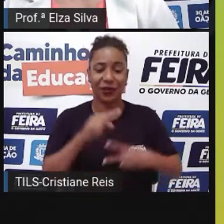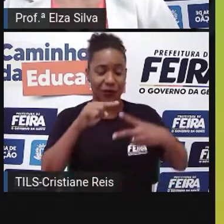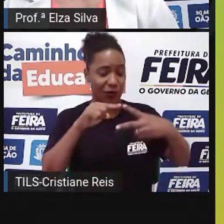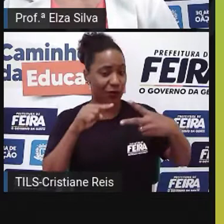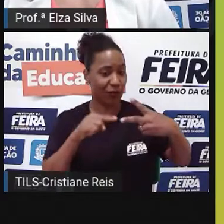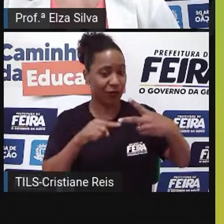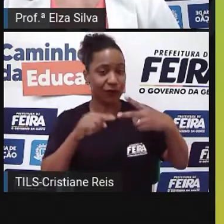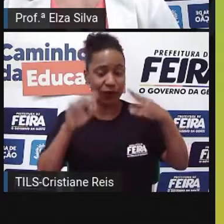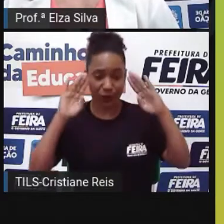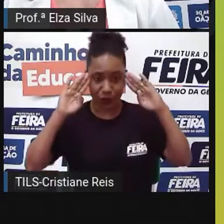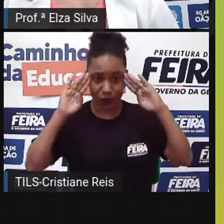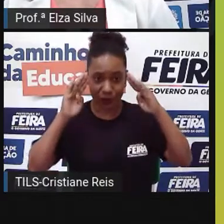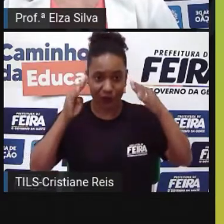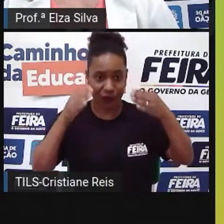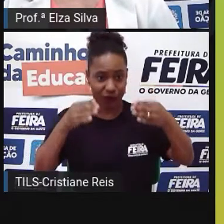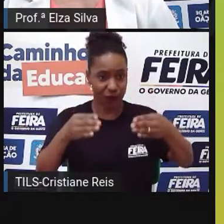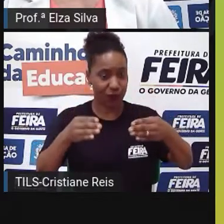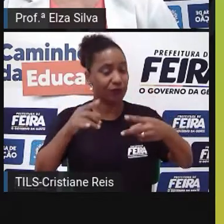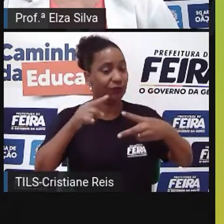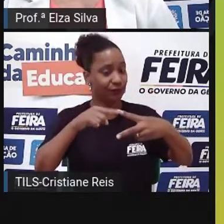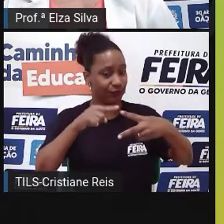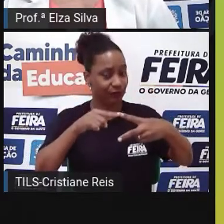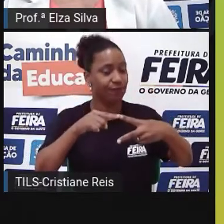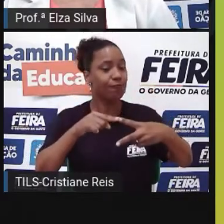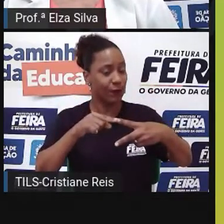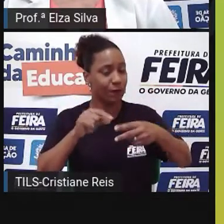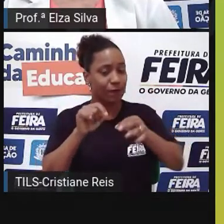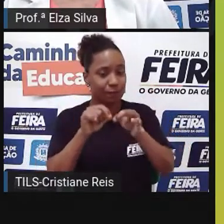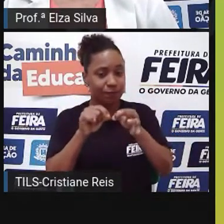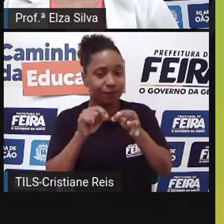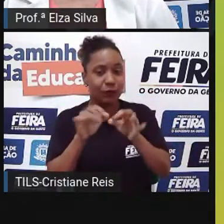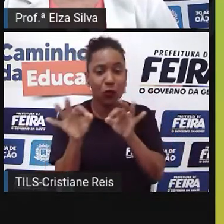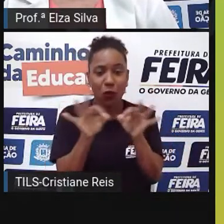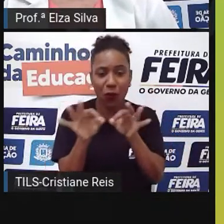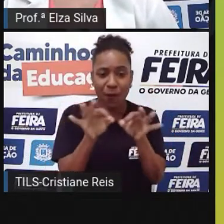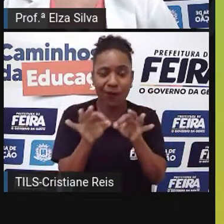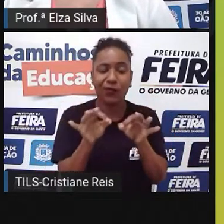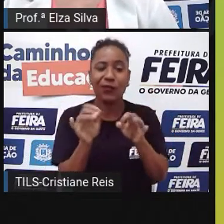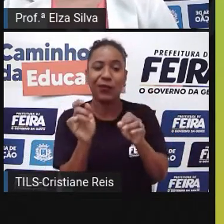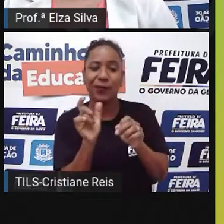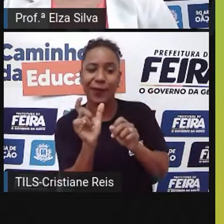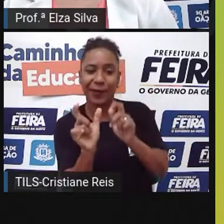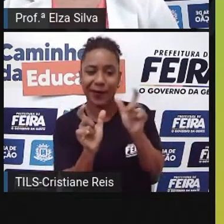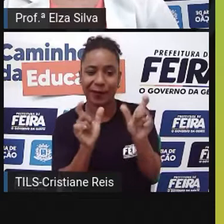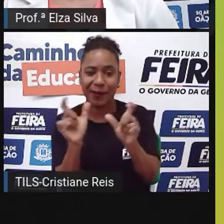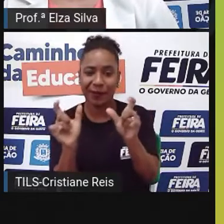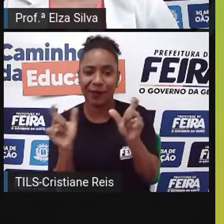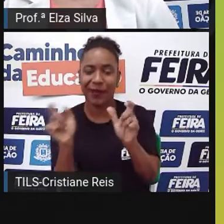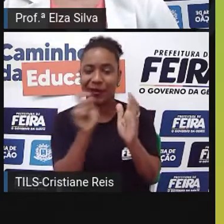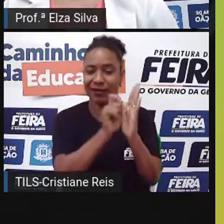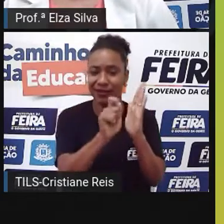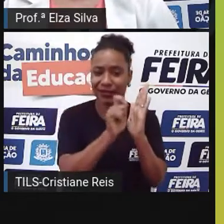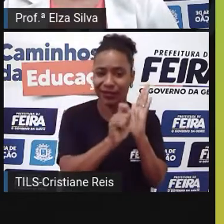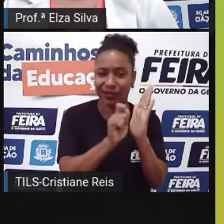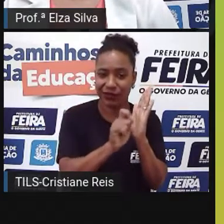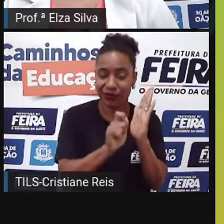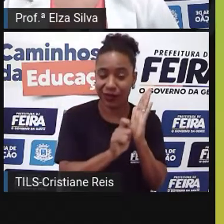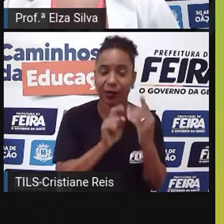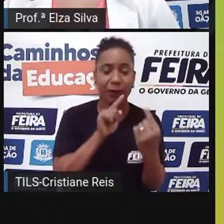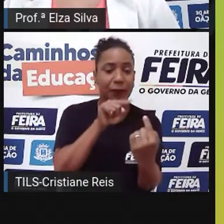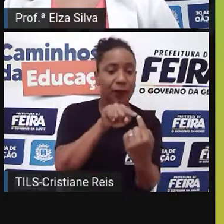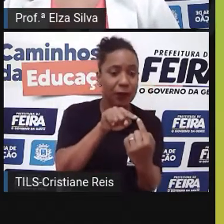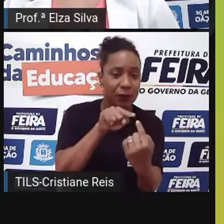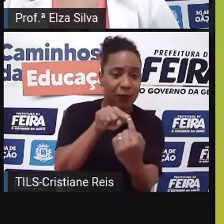hoje? Nós vamos planejar a escrita de textos em função do contexto. Observando o público, a finalidade,